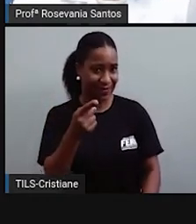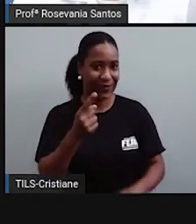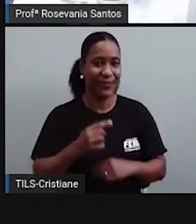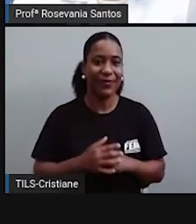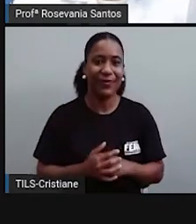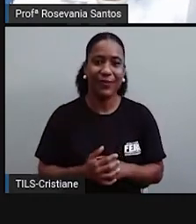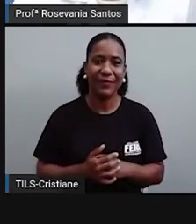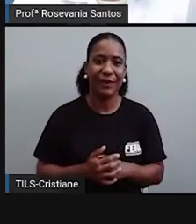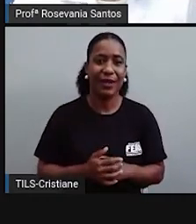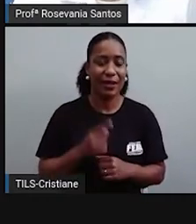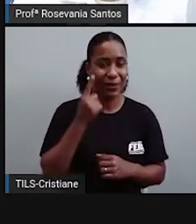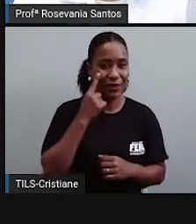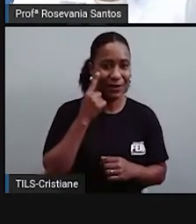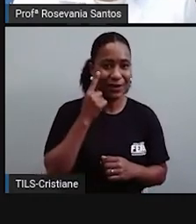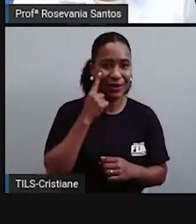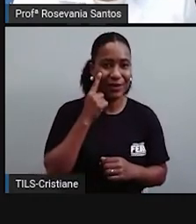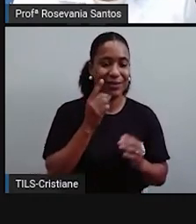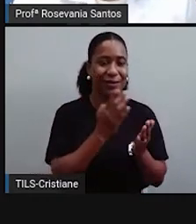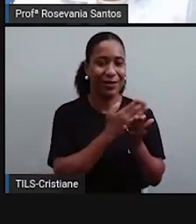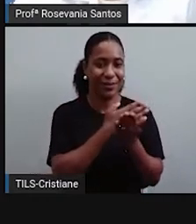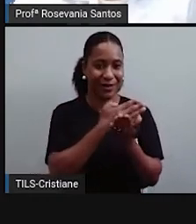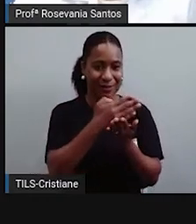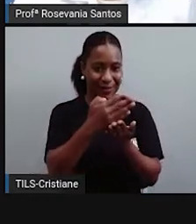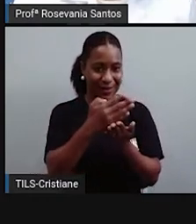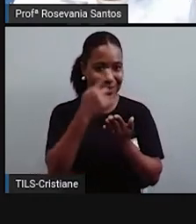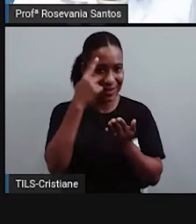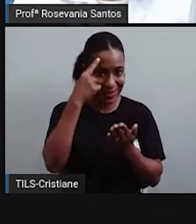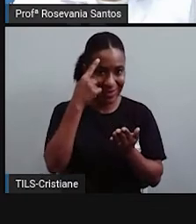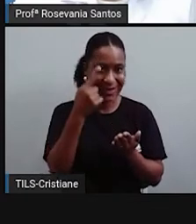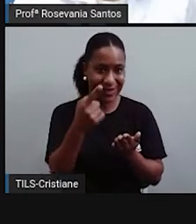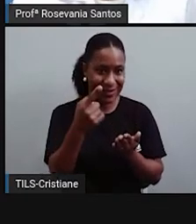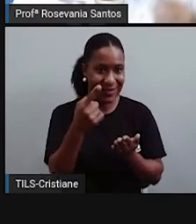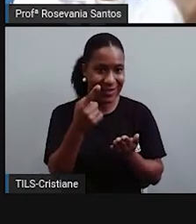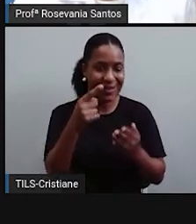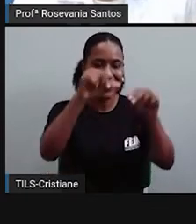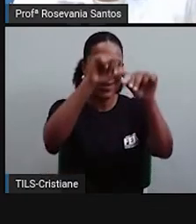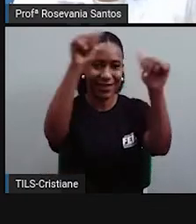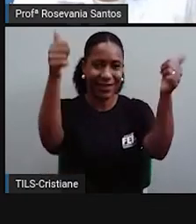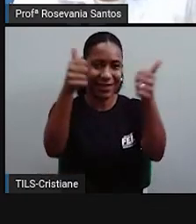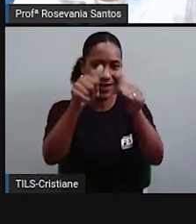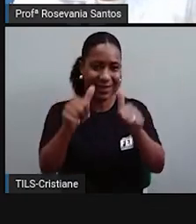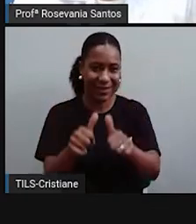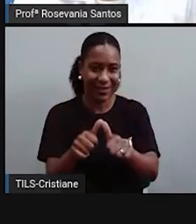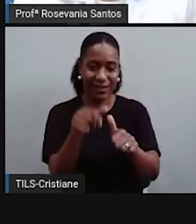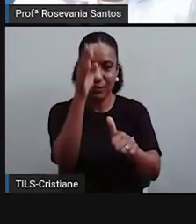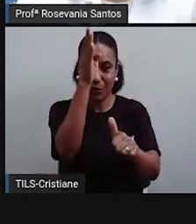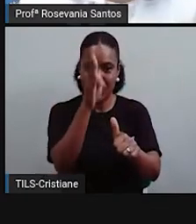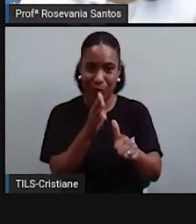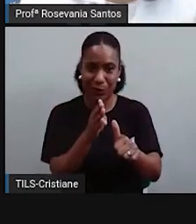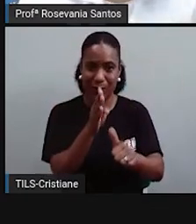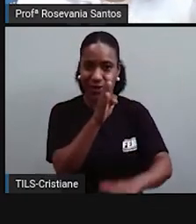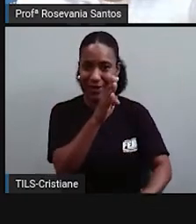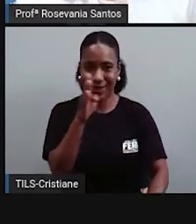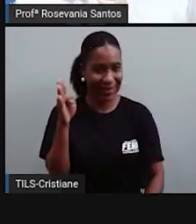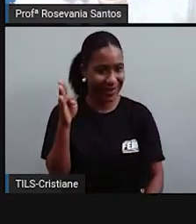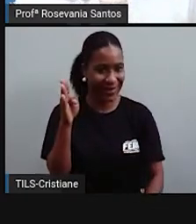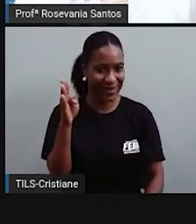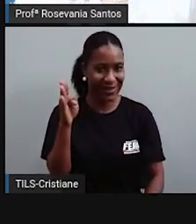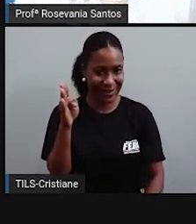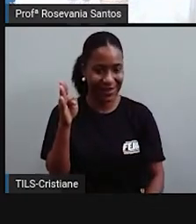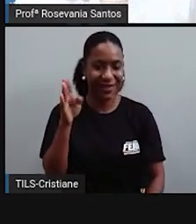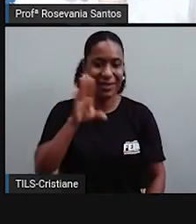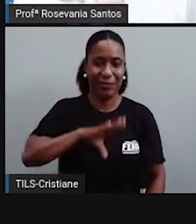como eu disse, começamos com as capitanias hereditárias, que só vinharam duas, que foram os dois de Pernambuco.